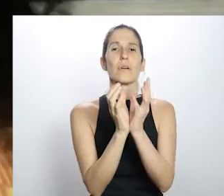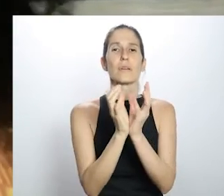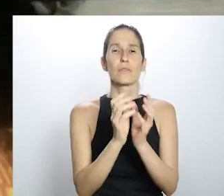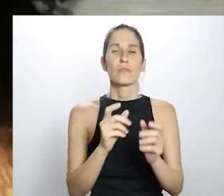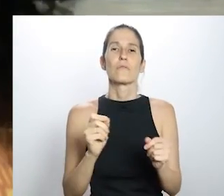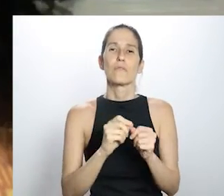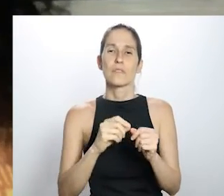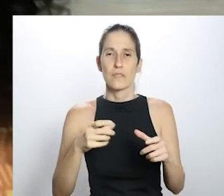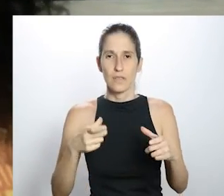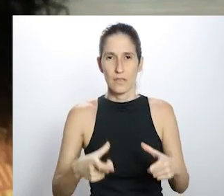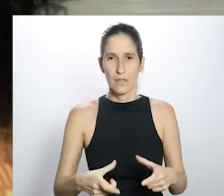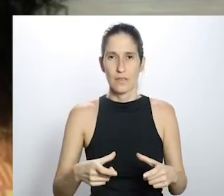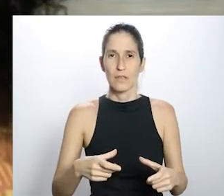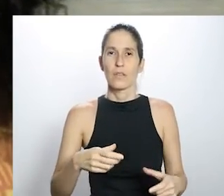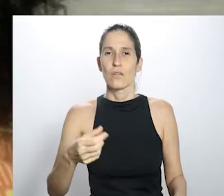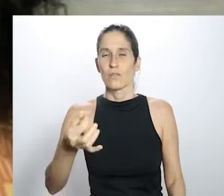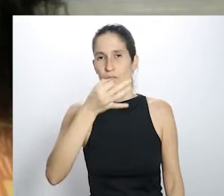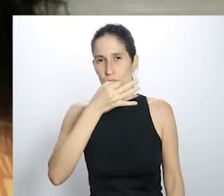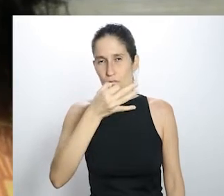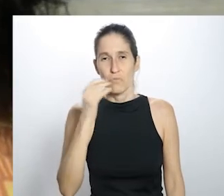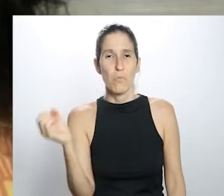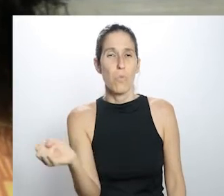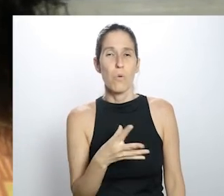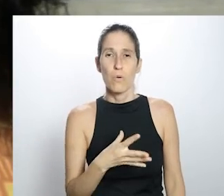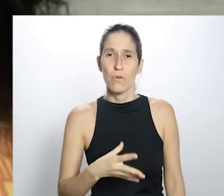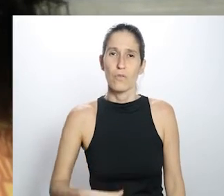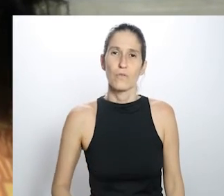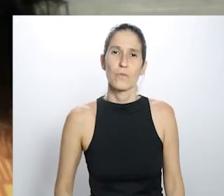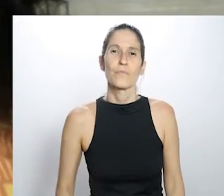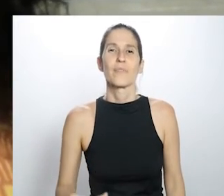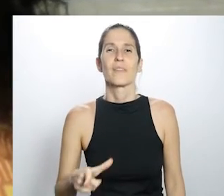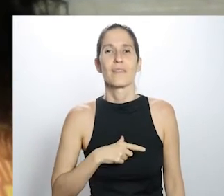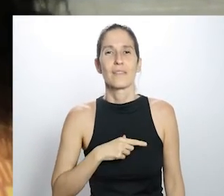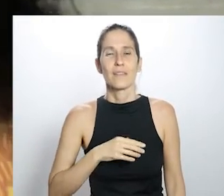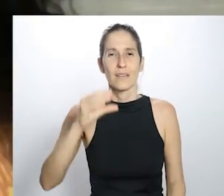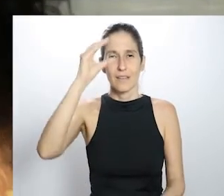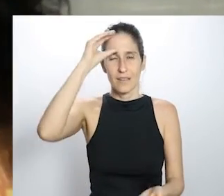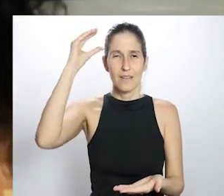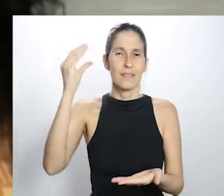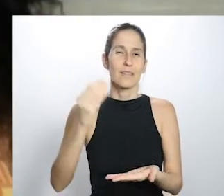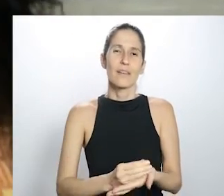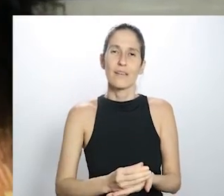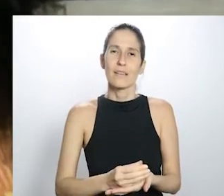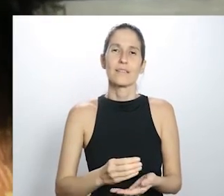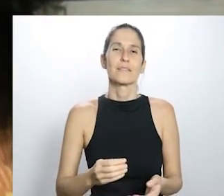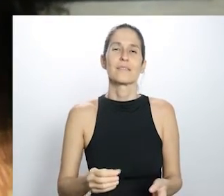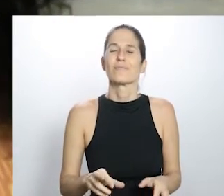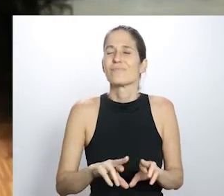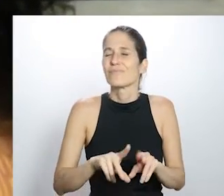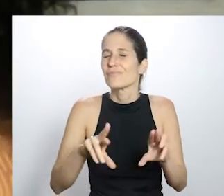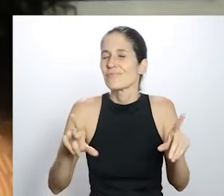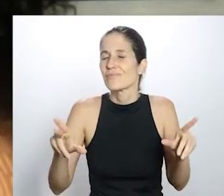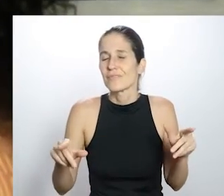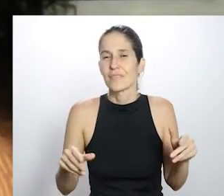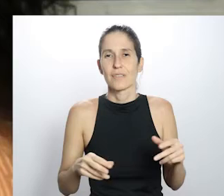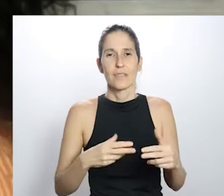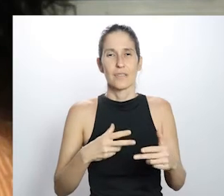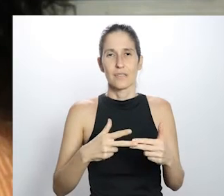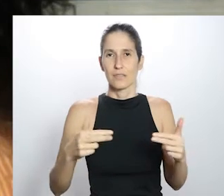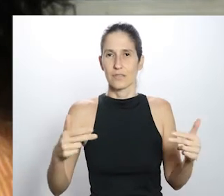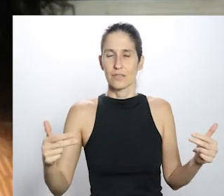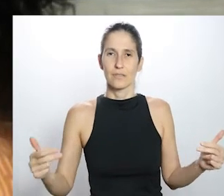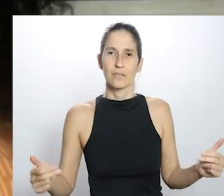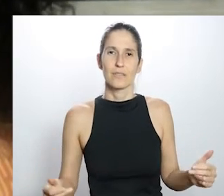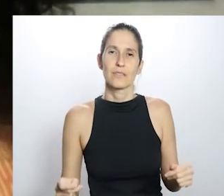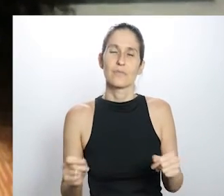Também apareceu Arranjo para fazer. tem um bocado de coisas. Tem a tese, né? Obviamente. Então, eu